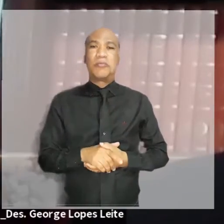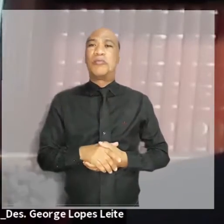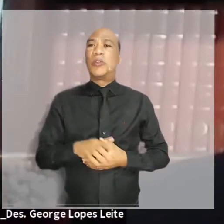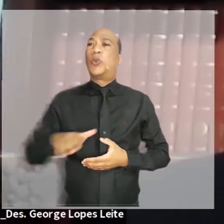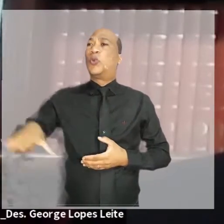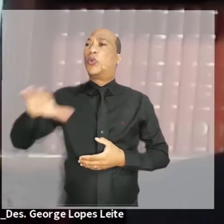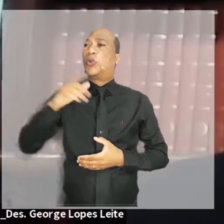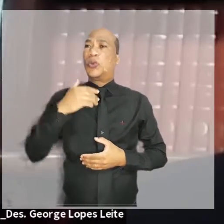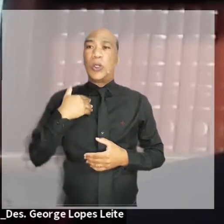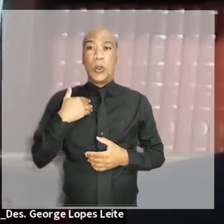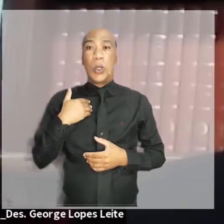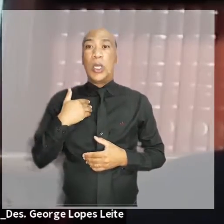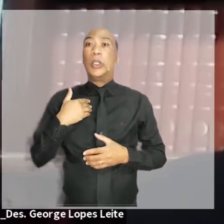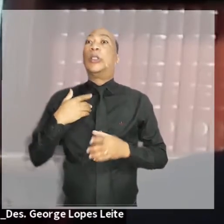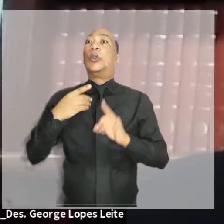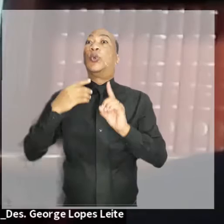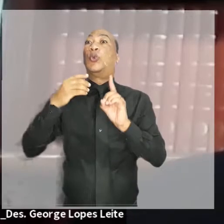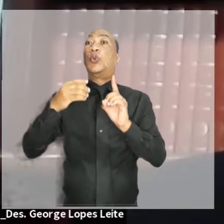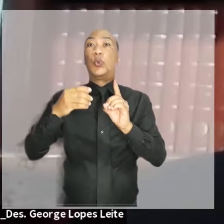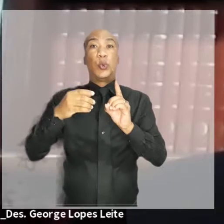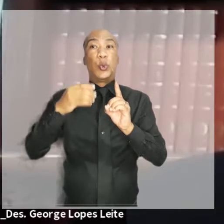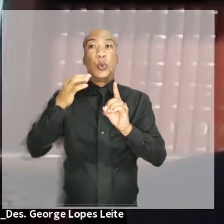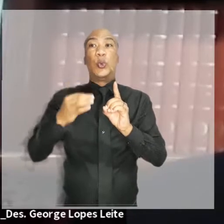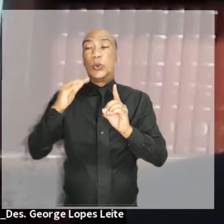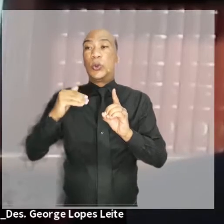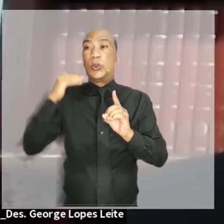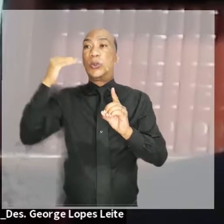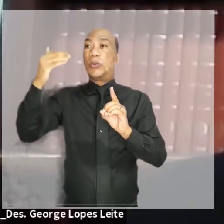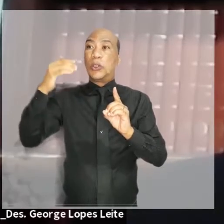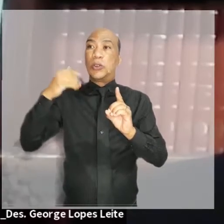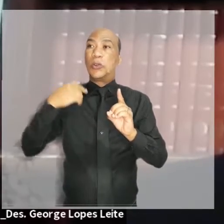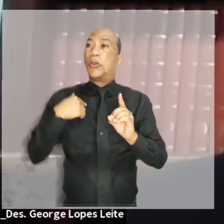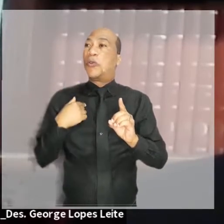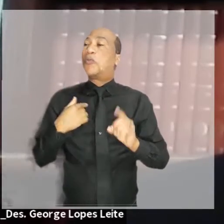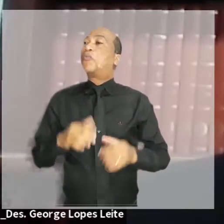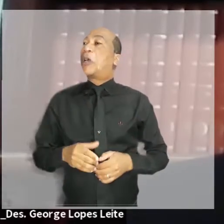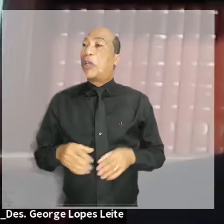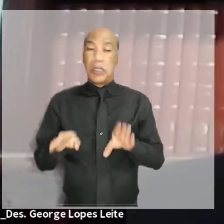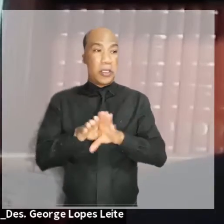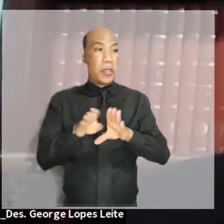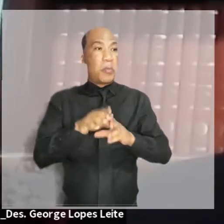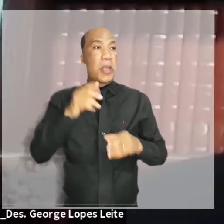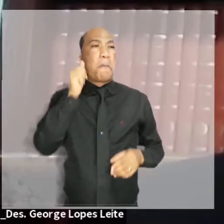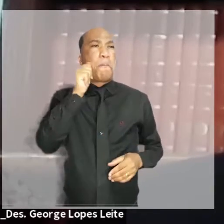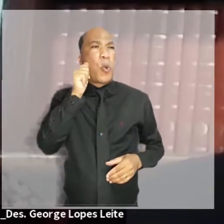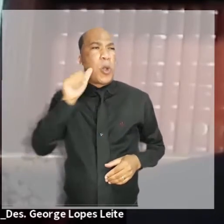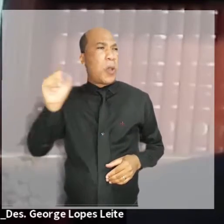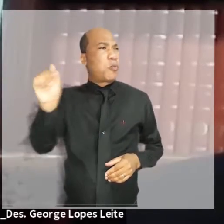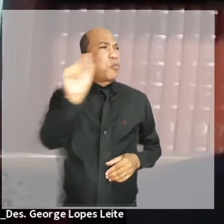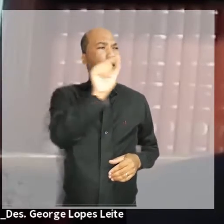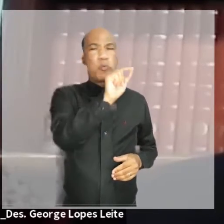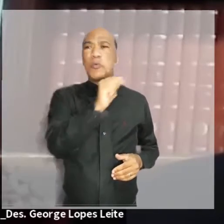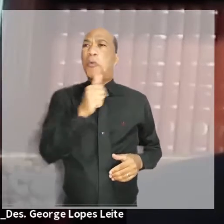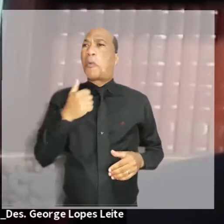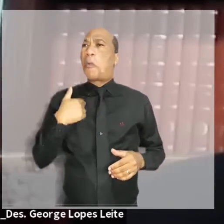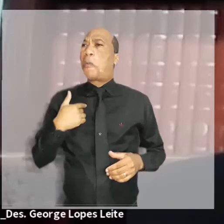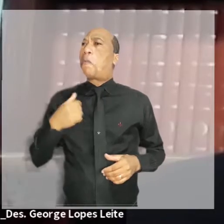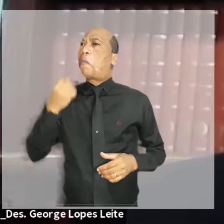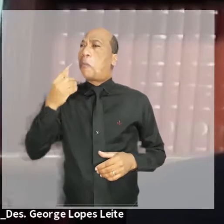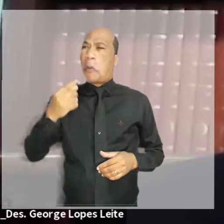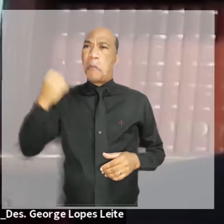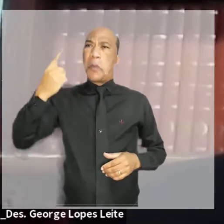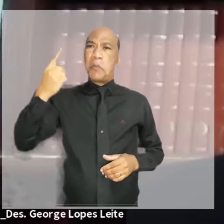cúpula do Tribunal de Justiça, aqui representado pelo presidente desembargador Romeu Gonzaga Neiva e pelo trino de mulheres